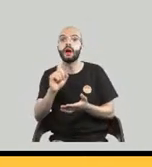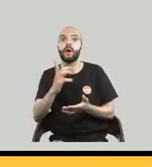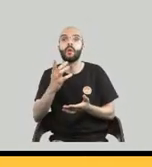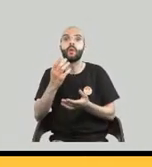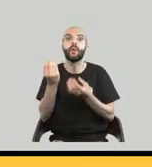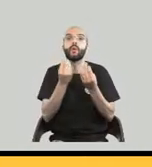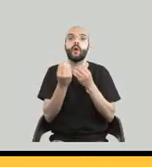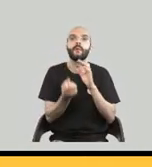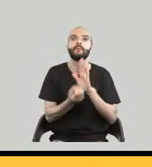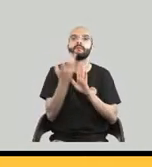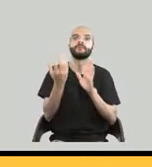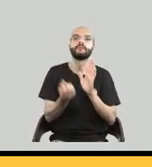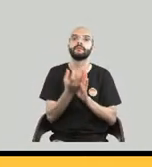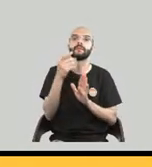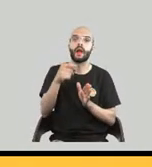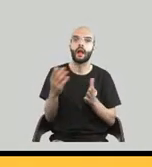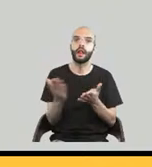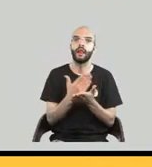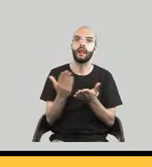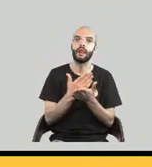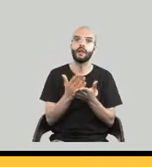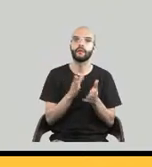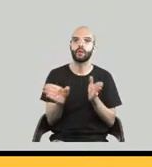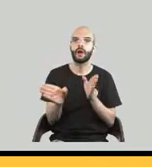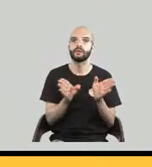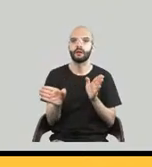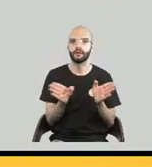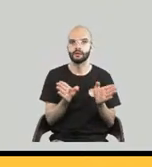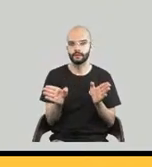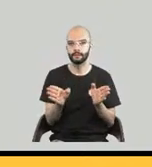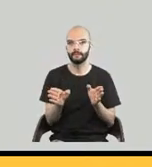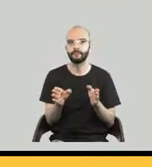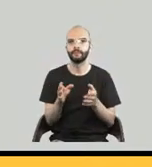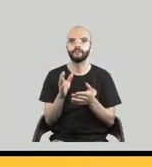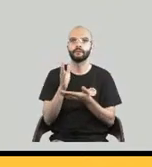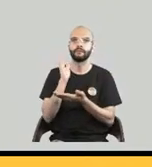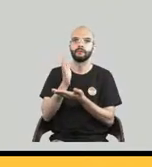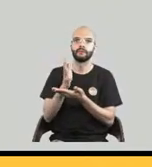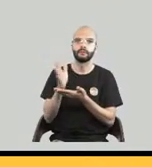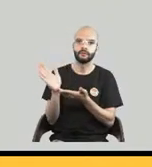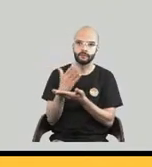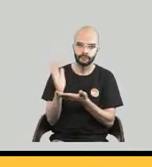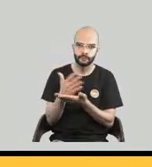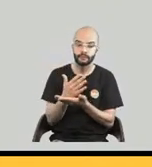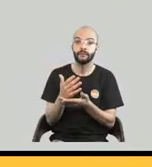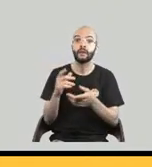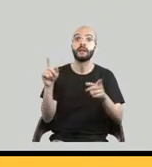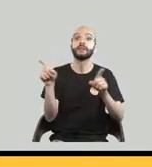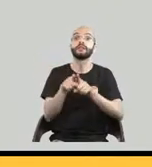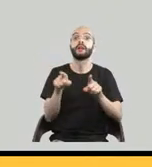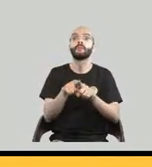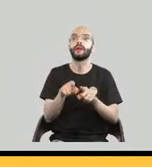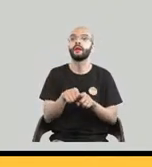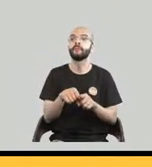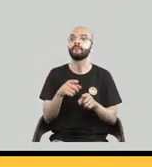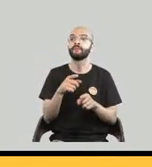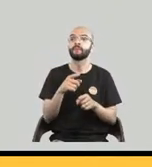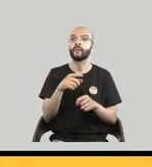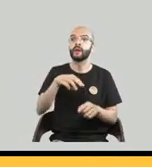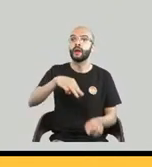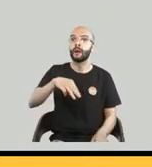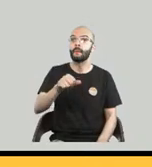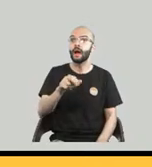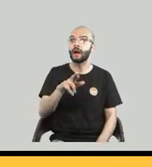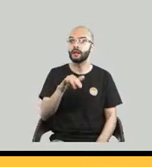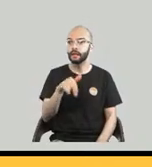produção desse livro acessível e a Marina e Mariana falar um pouquinho da preocupação que as editoras têm em pegar, por exemplo,